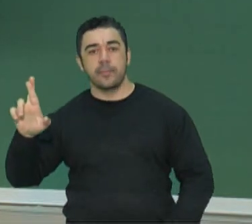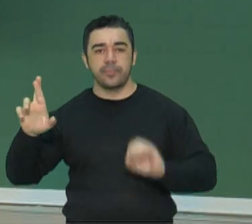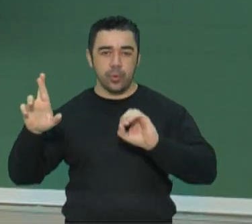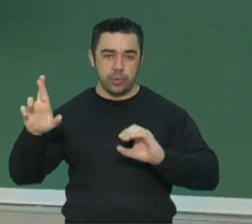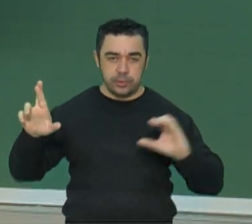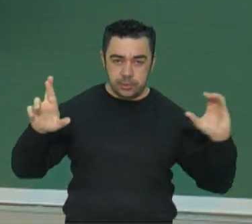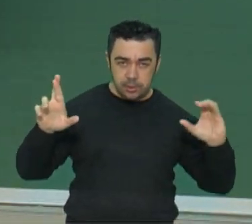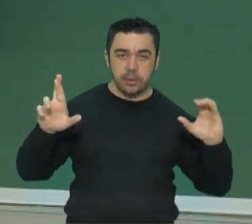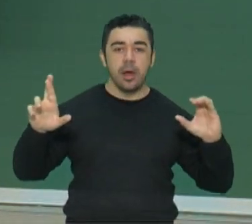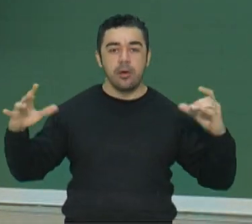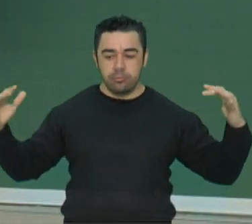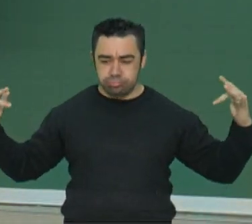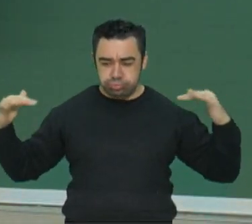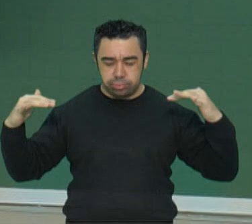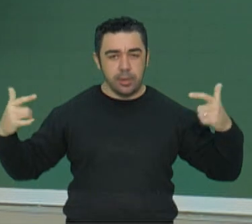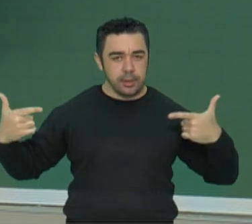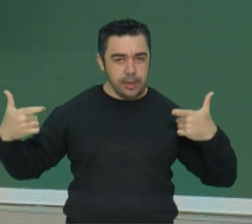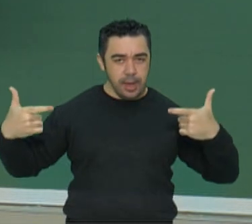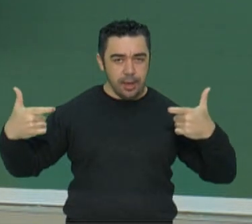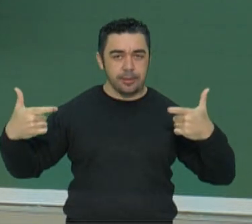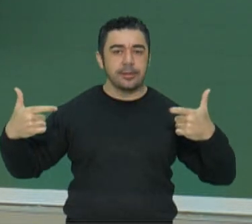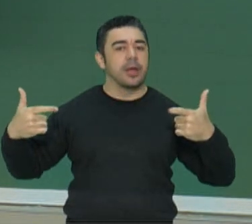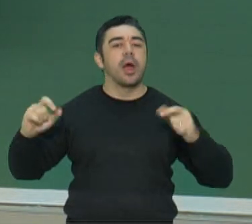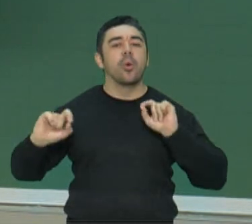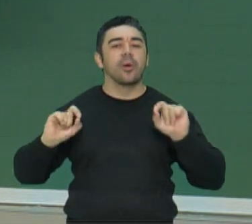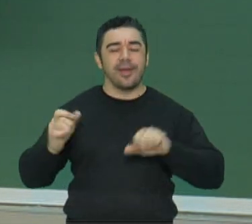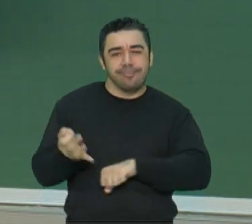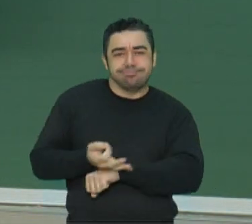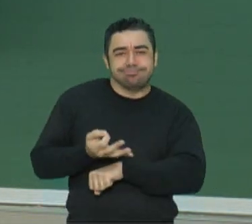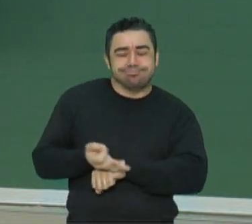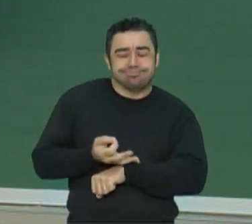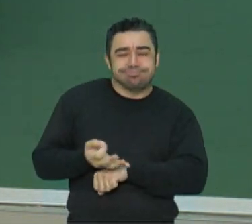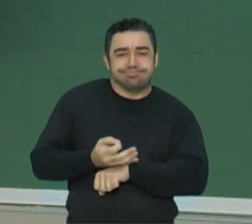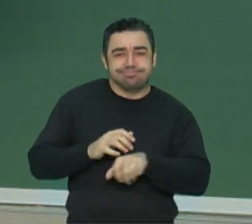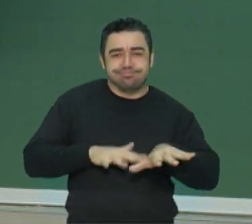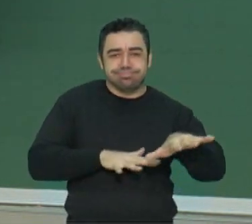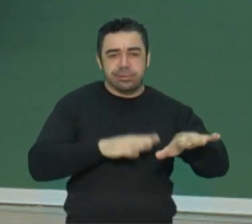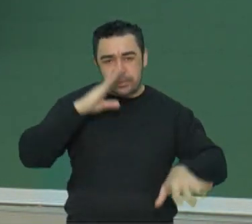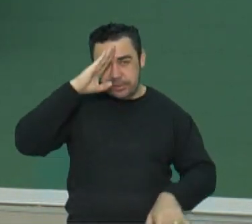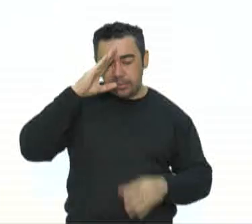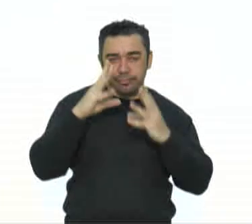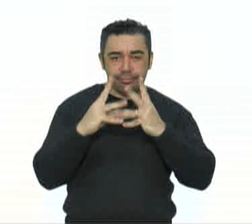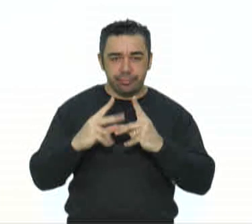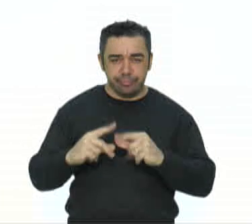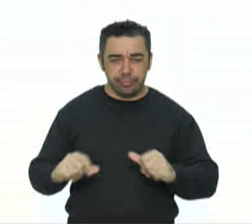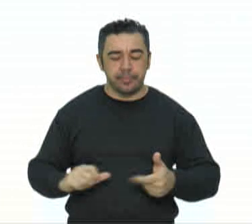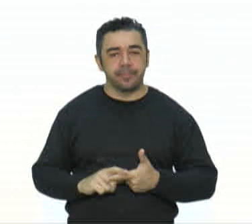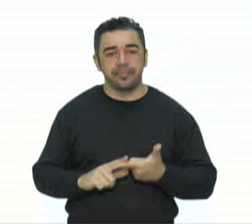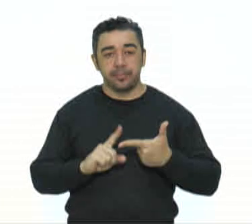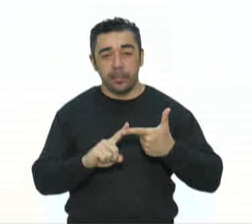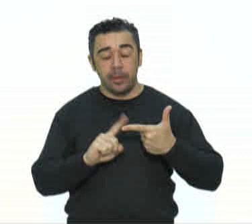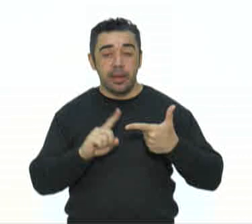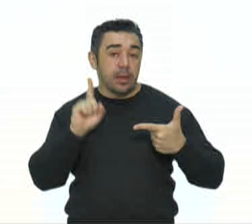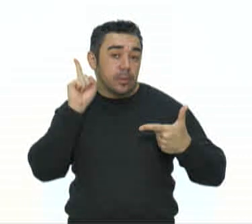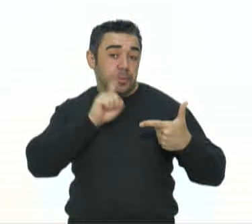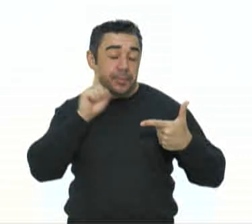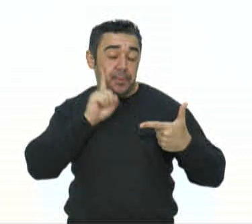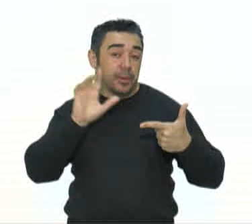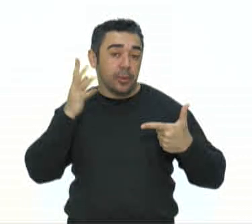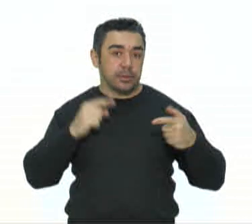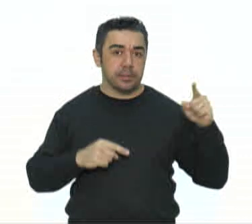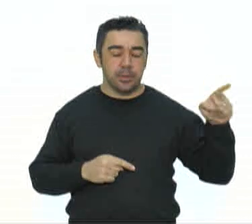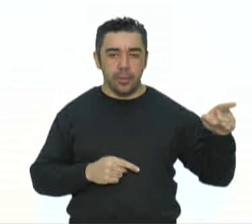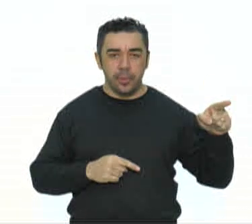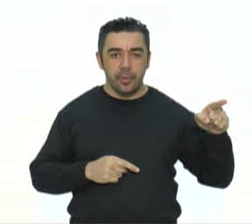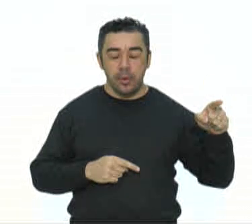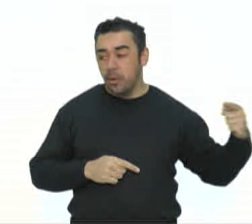ocidental de guerra, aumentando o desgaste do exército. Ainda, com a entrada dos Estados Unidos, o Japão passou a ter